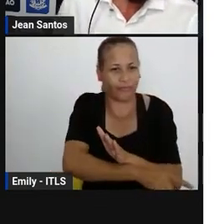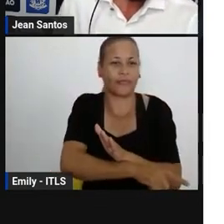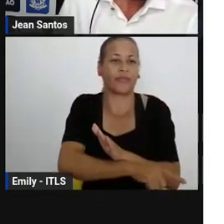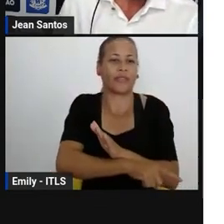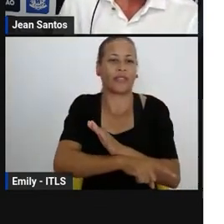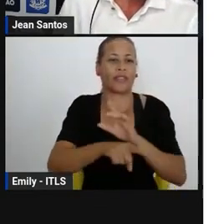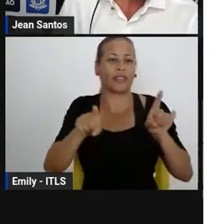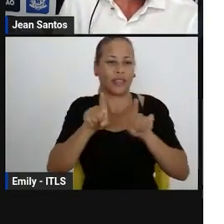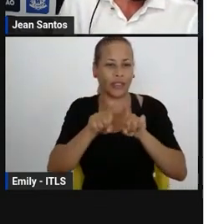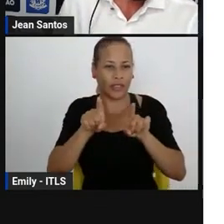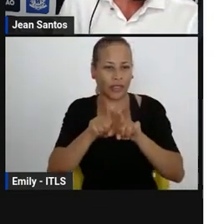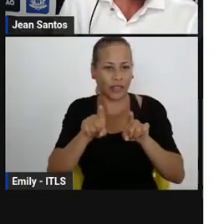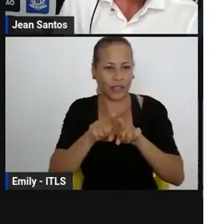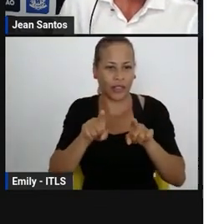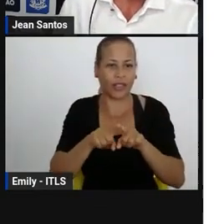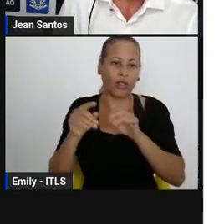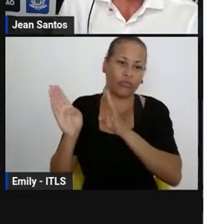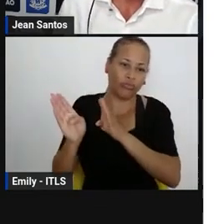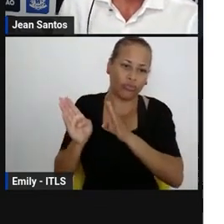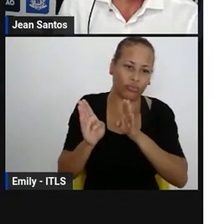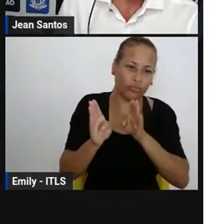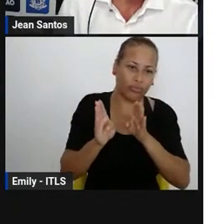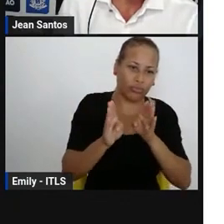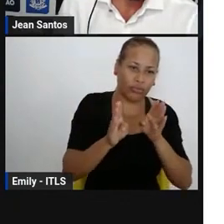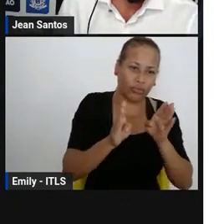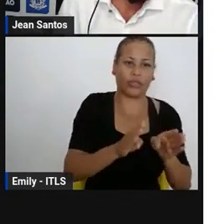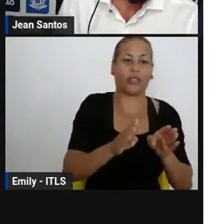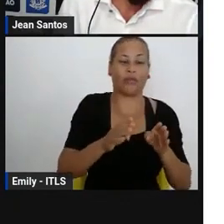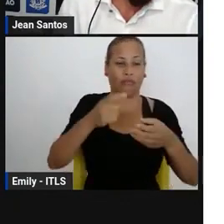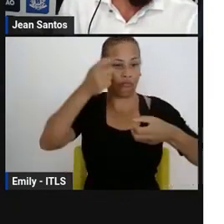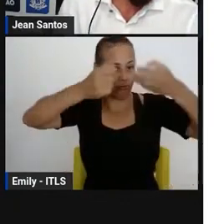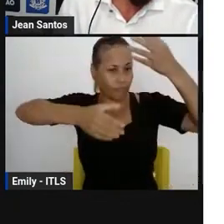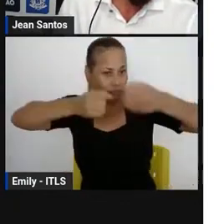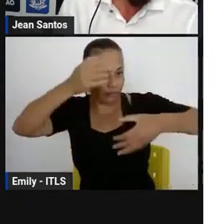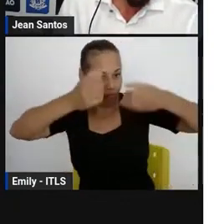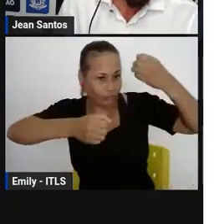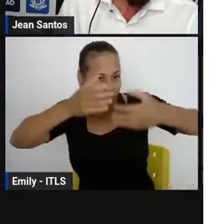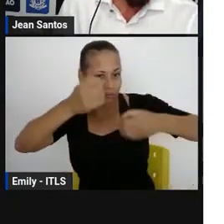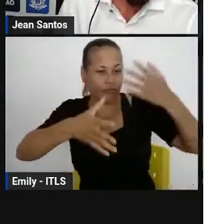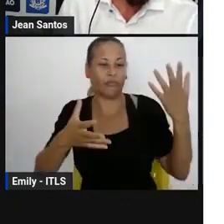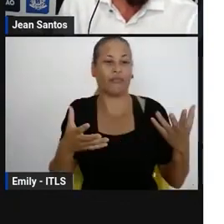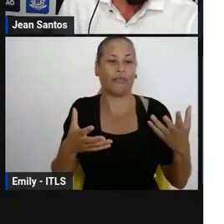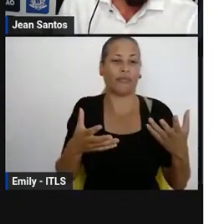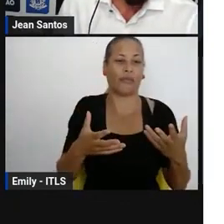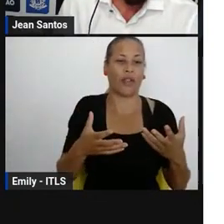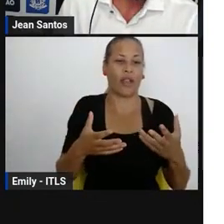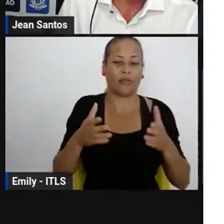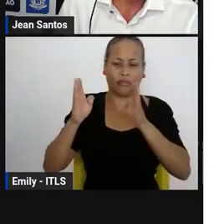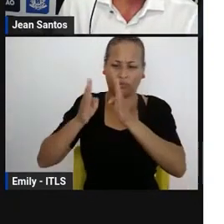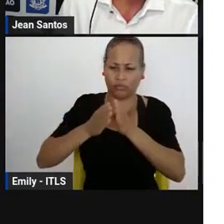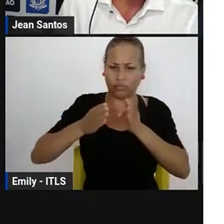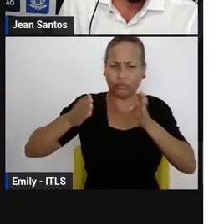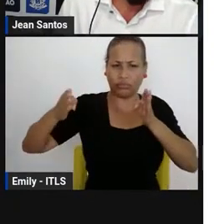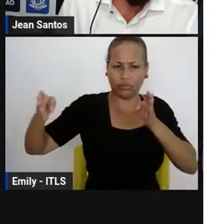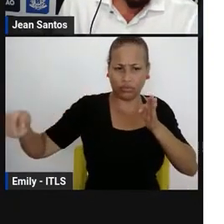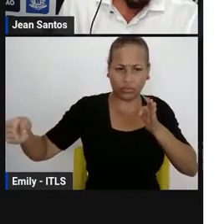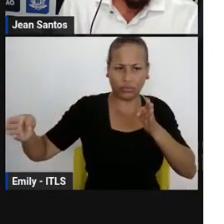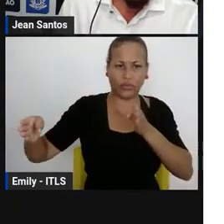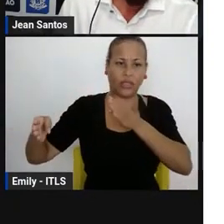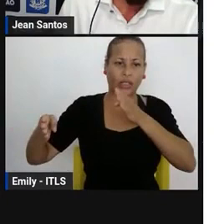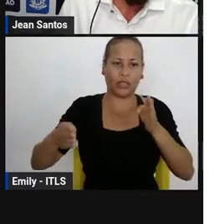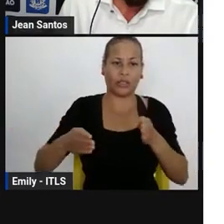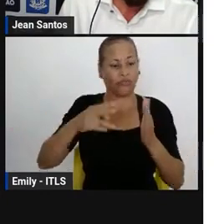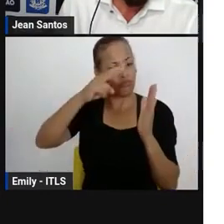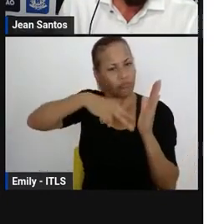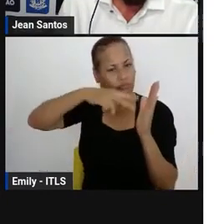apropriação de texto na perspectiva dos letramentos e das literaturas, a ampliação do repertório de leitura